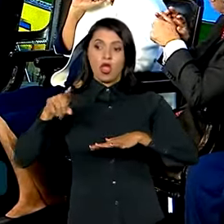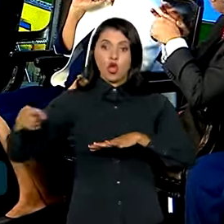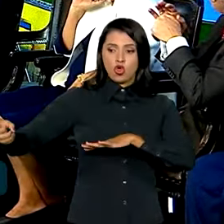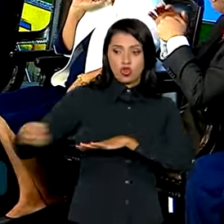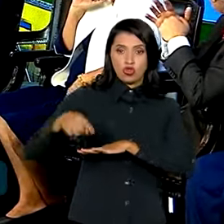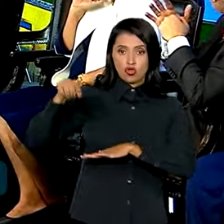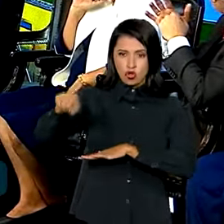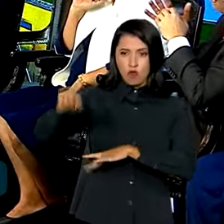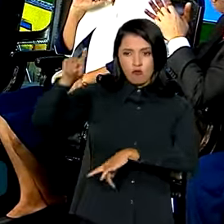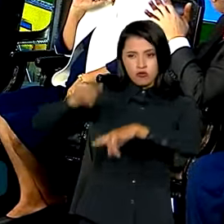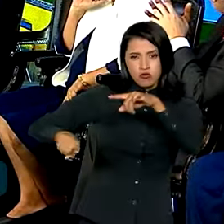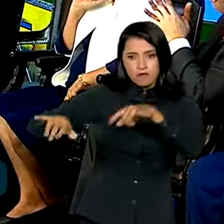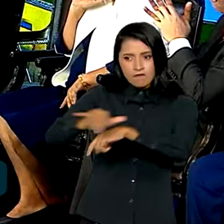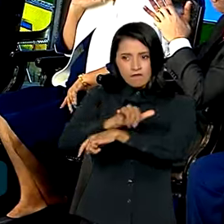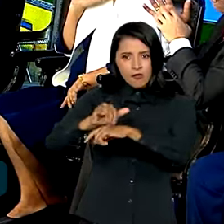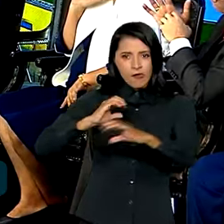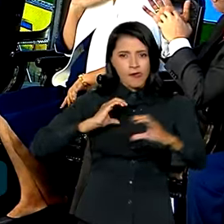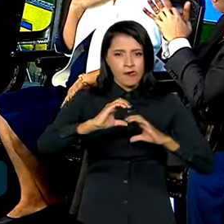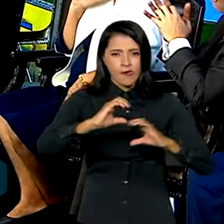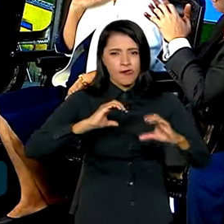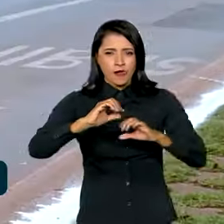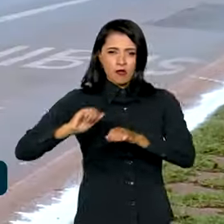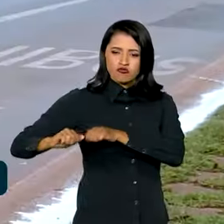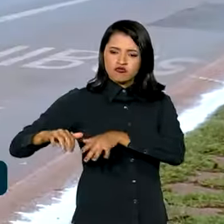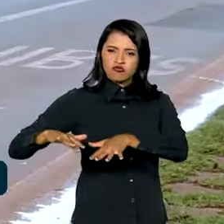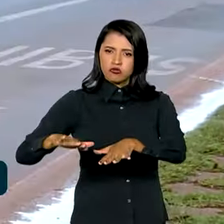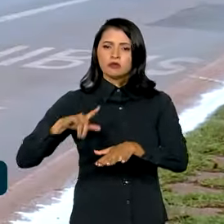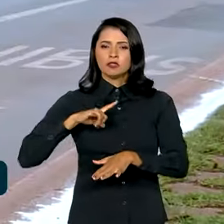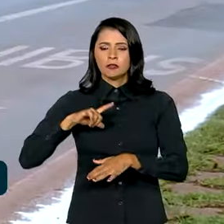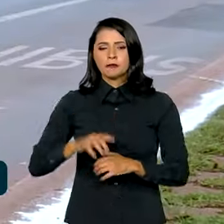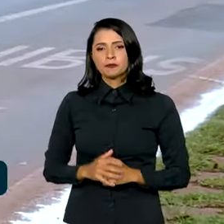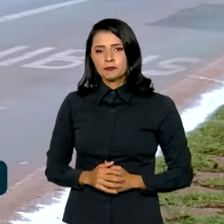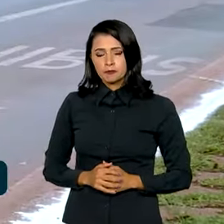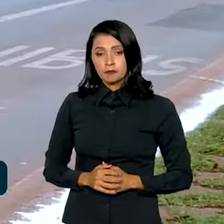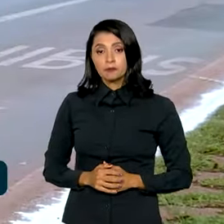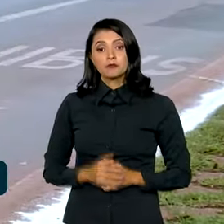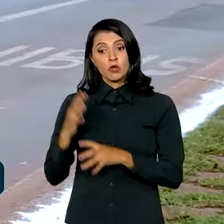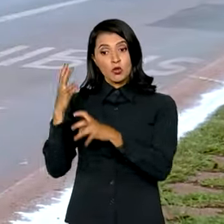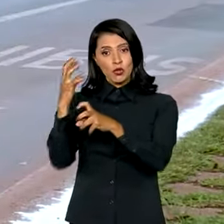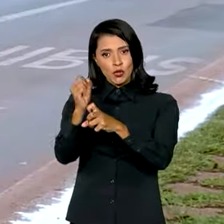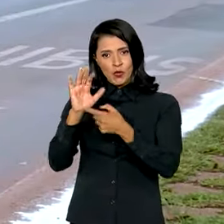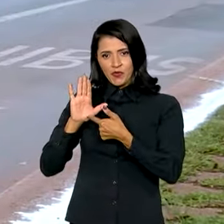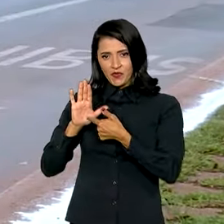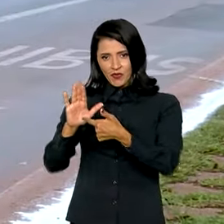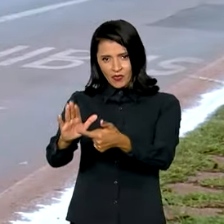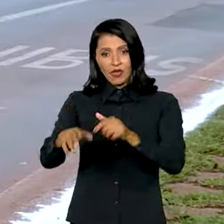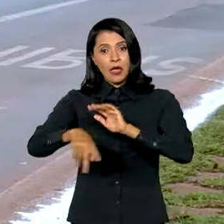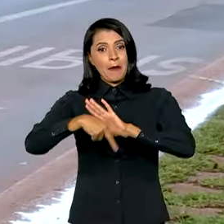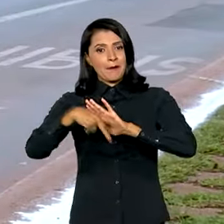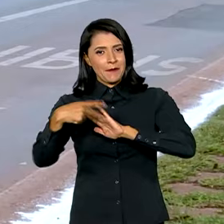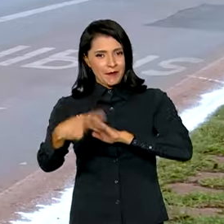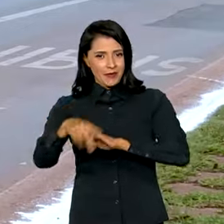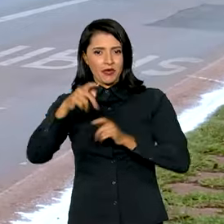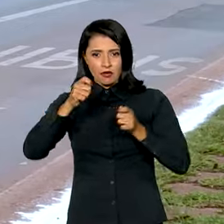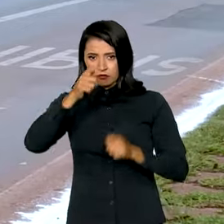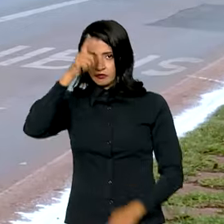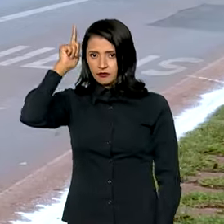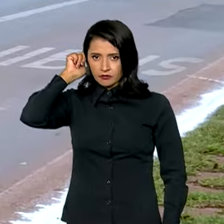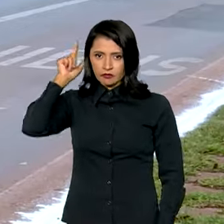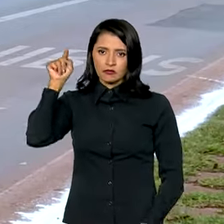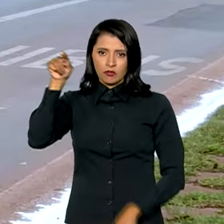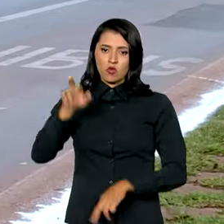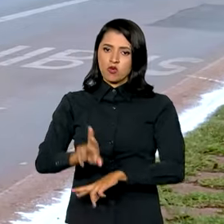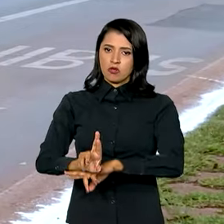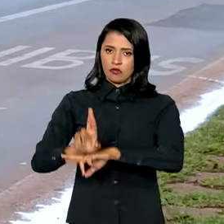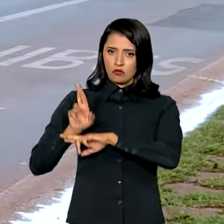e eficaz instrumento de comunicação de massa. Segundo o balanço divulgado pelo gabinete do ministro Alexandre de Moraes, o relator